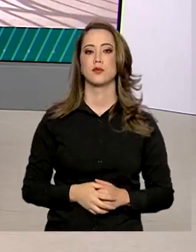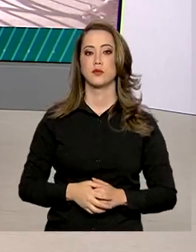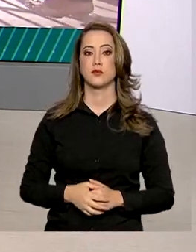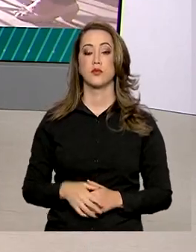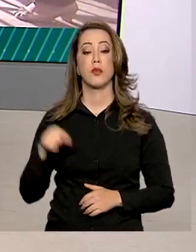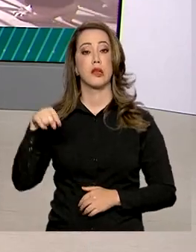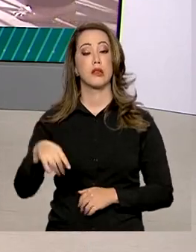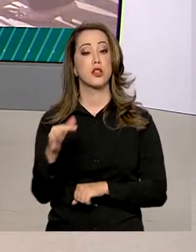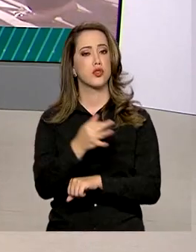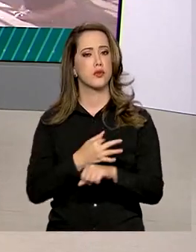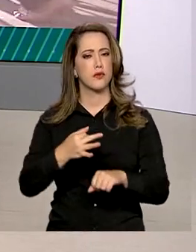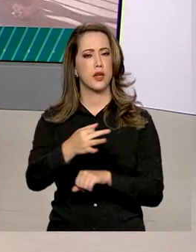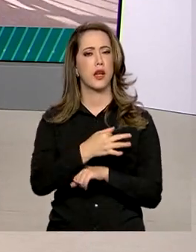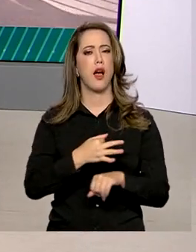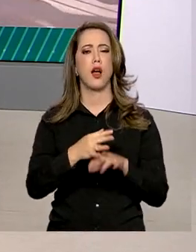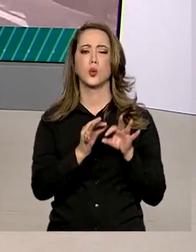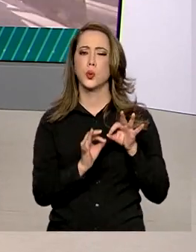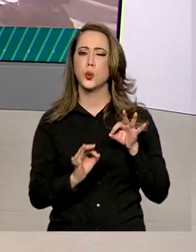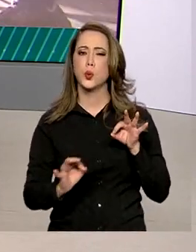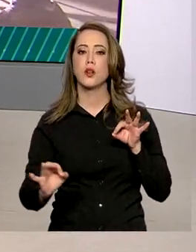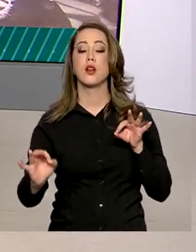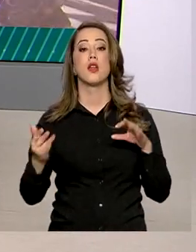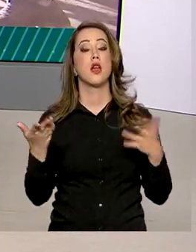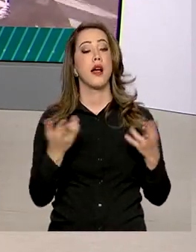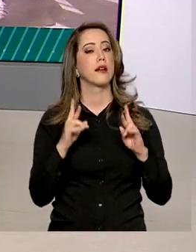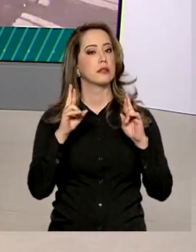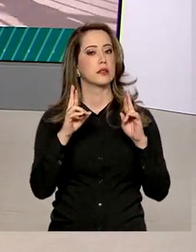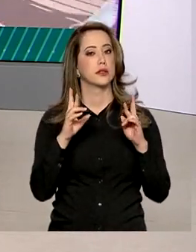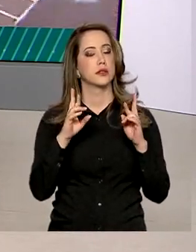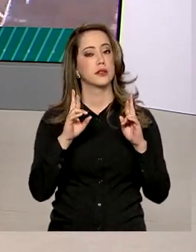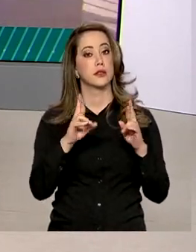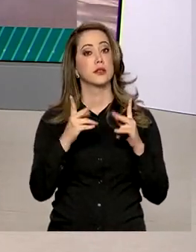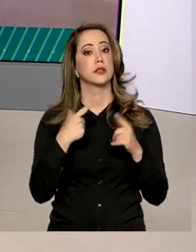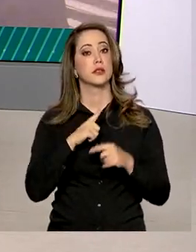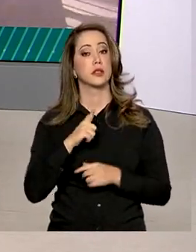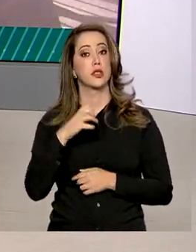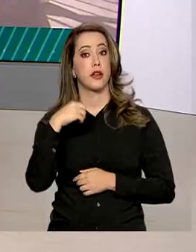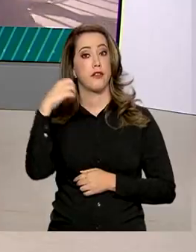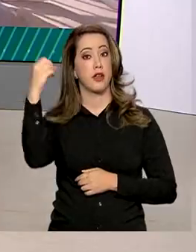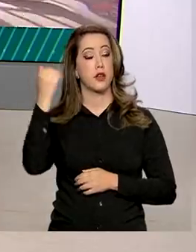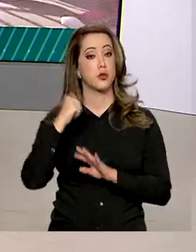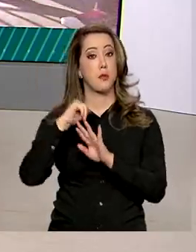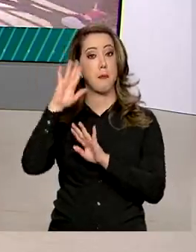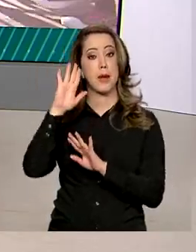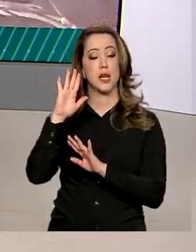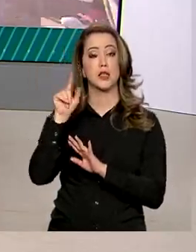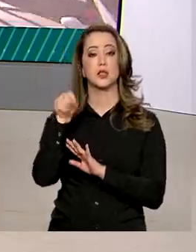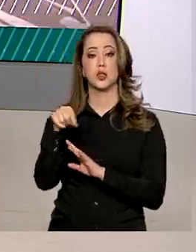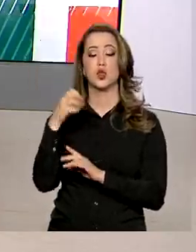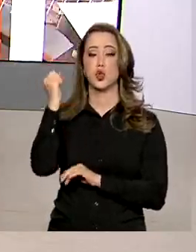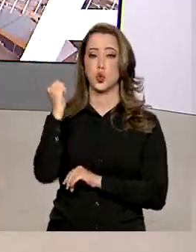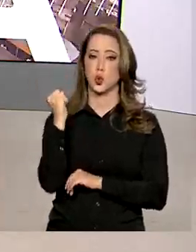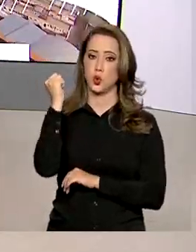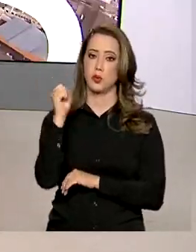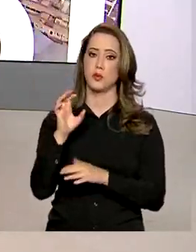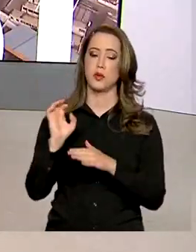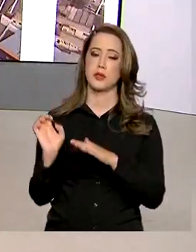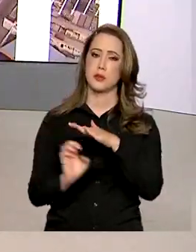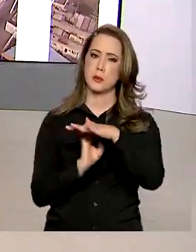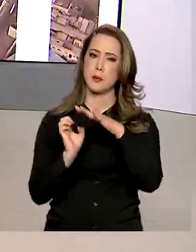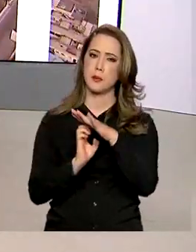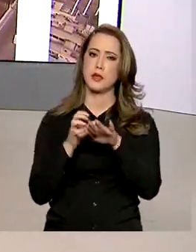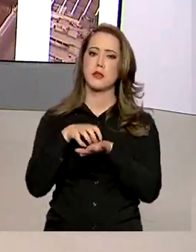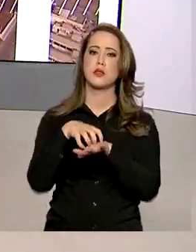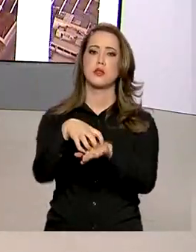Neste feriado prolongado, a expectativa é de aumento nas viagens de ônibus. As empresas de transporte rodoviário